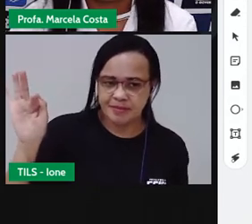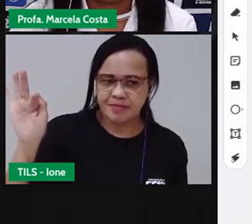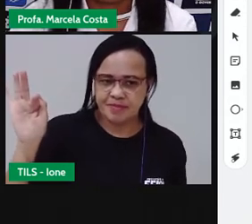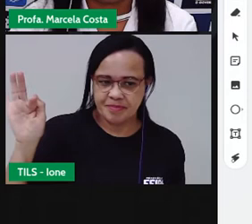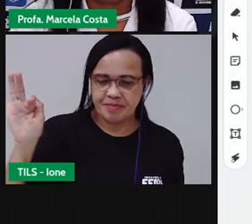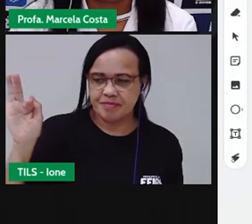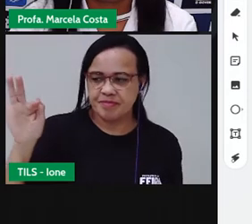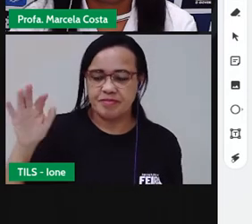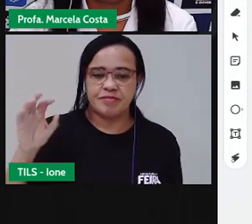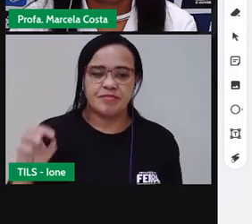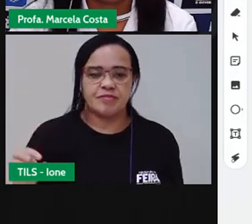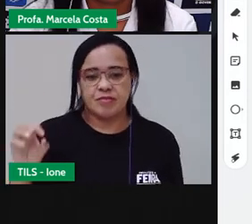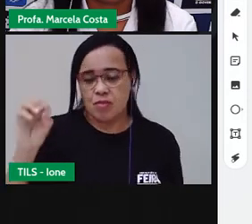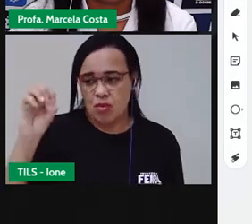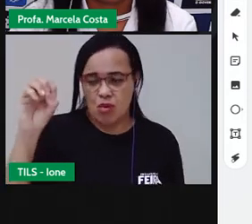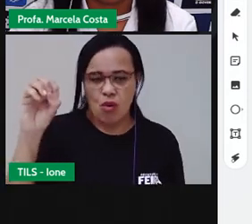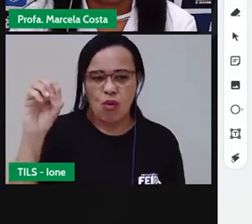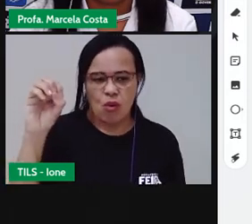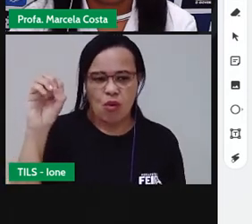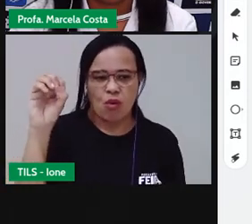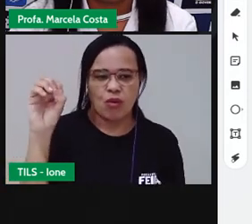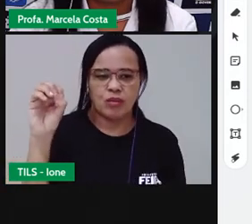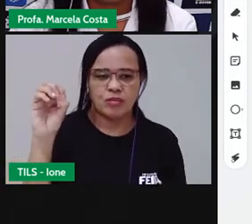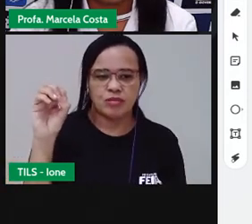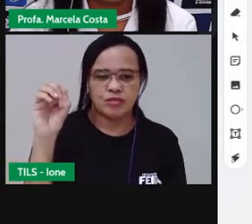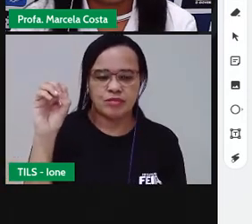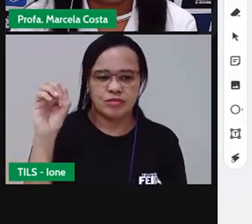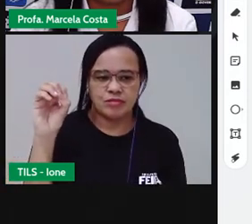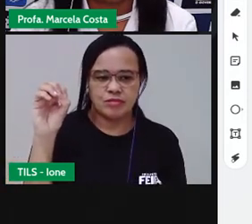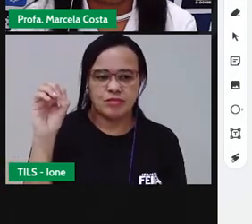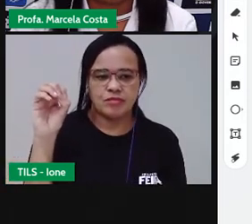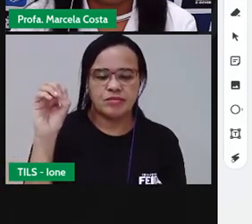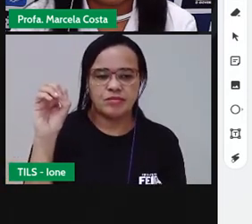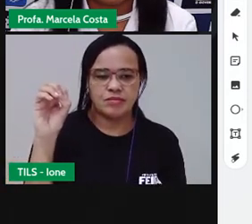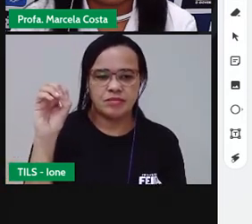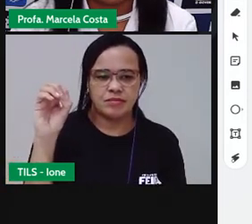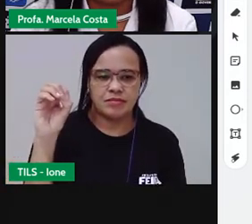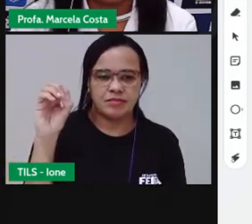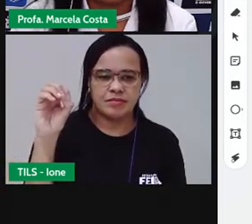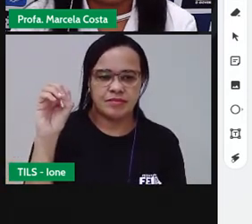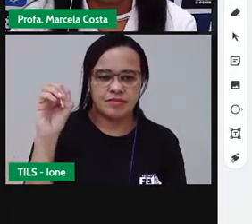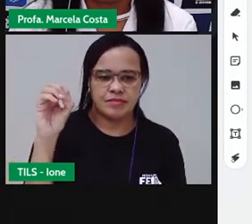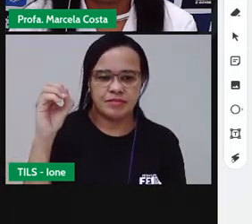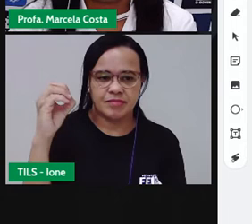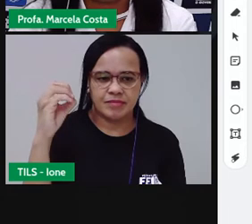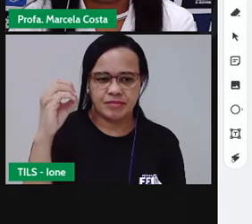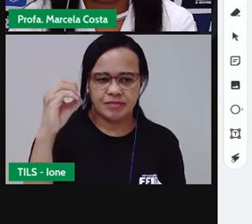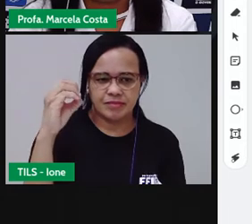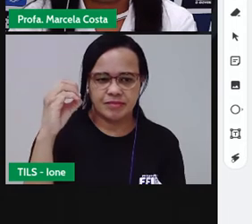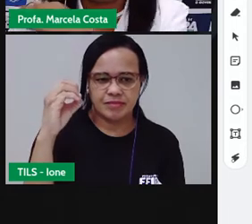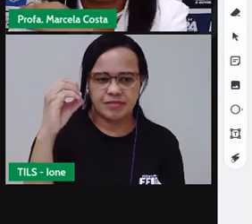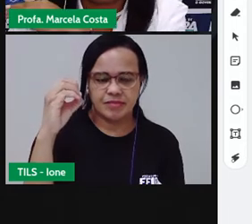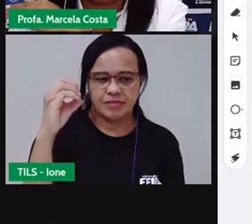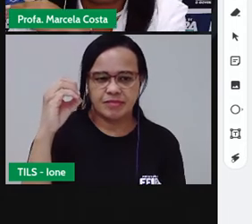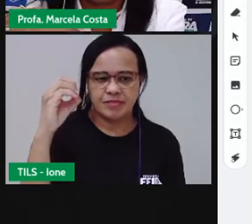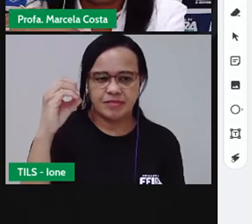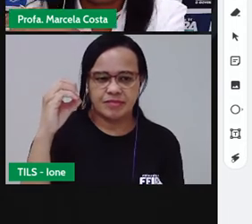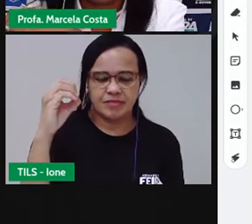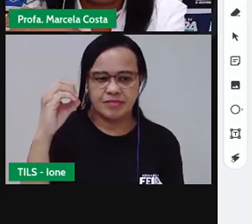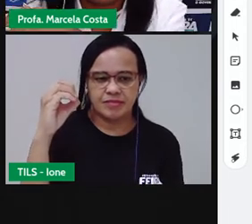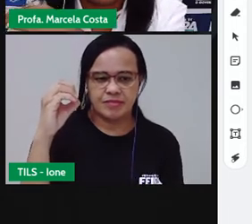Letra O novamente. Puxo o traçado reto para baixo. Venho puxando pro lado direito.